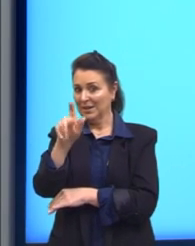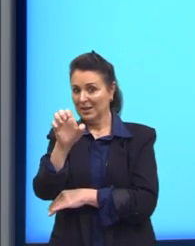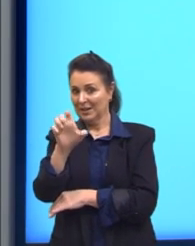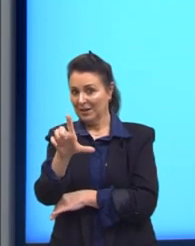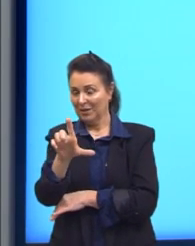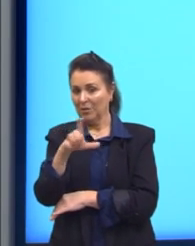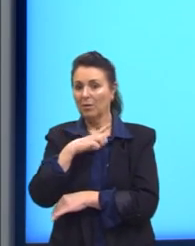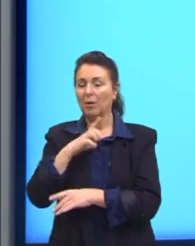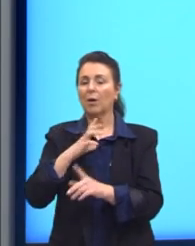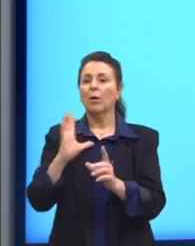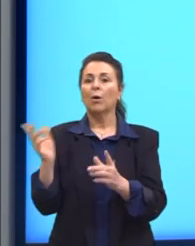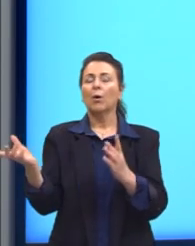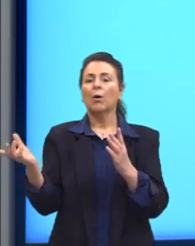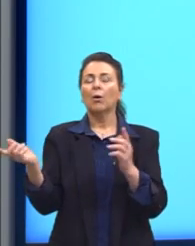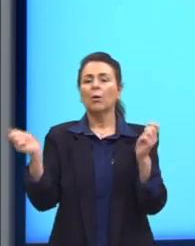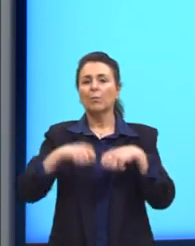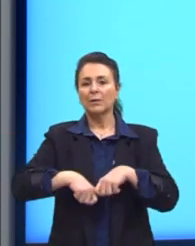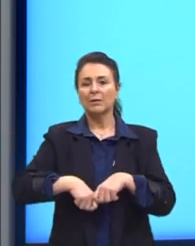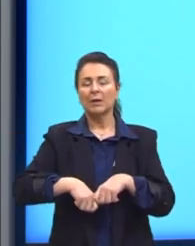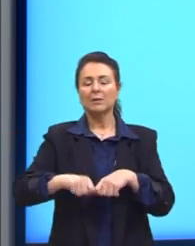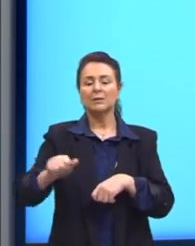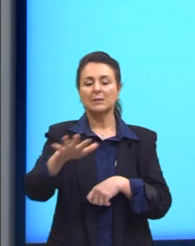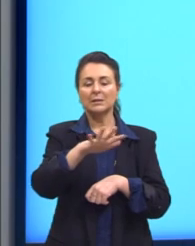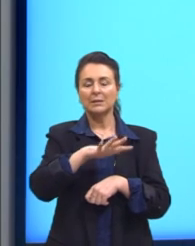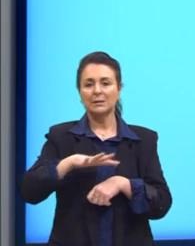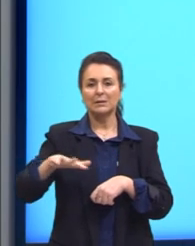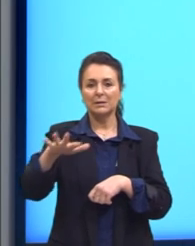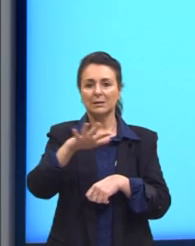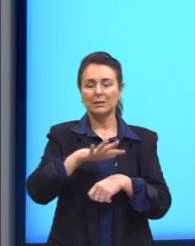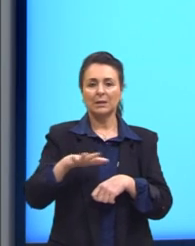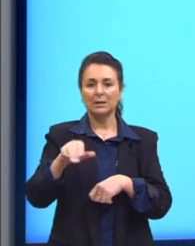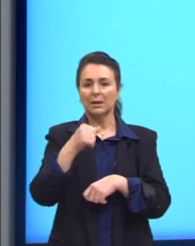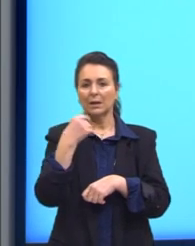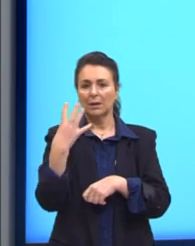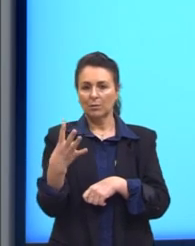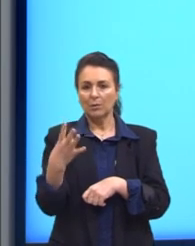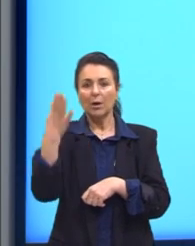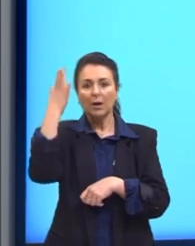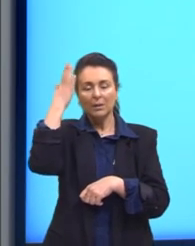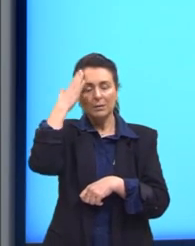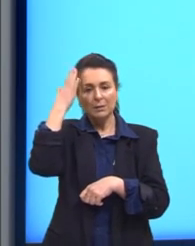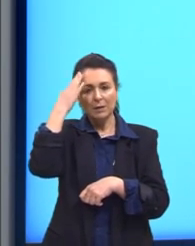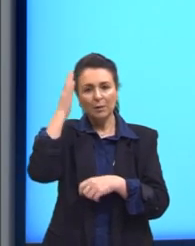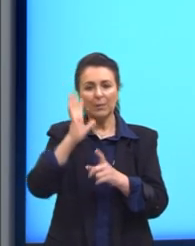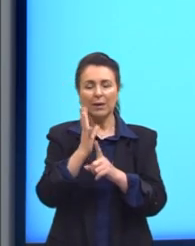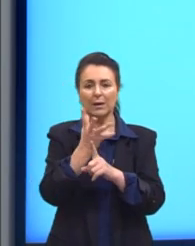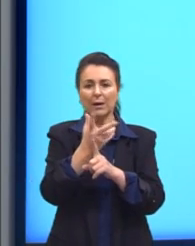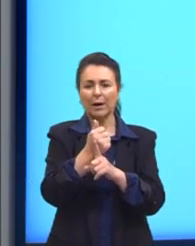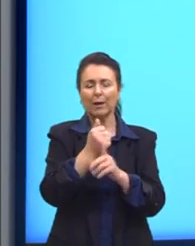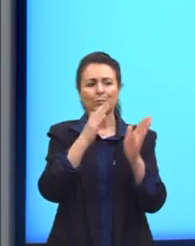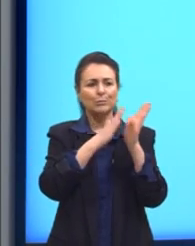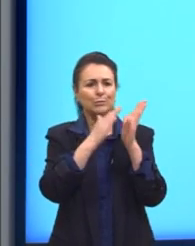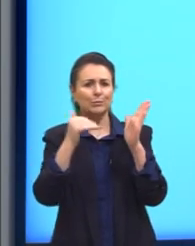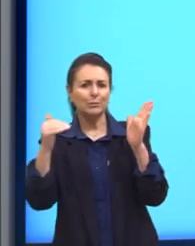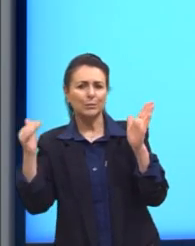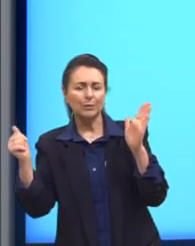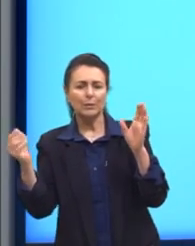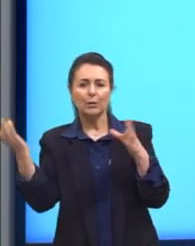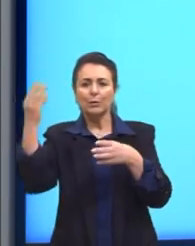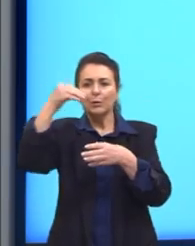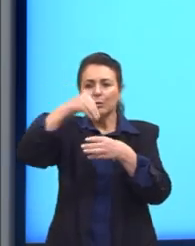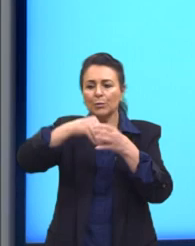Competência de área 4. Compreender a arte como saber cultural e estético, gerador de significação, integrador da